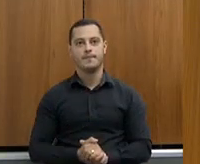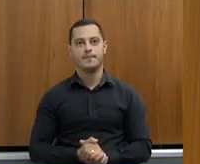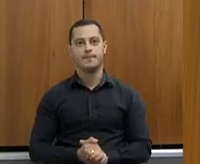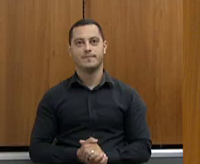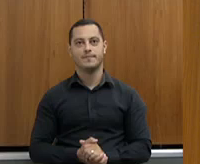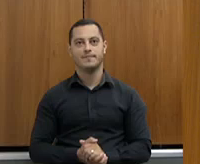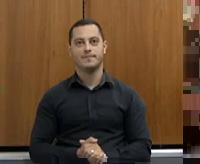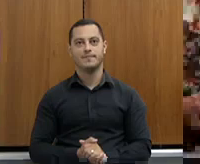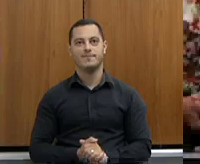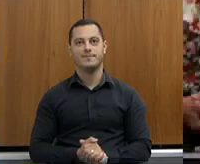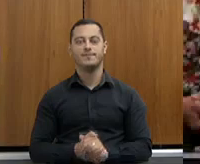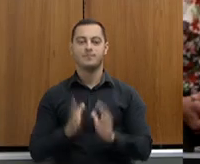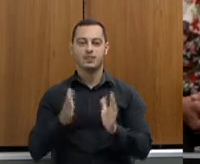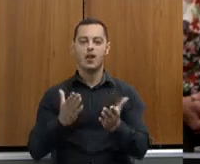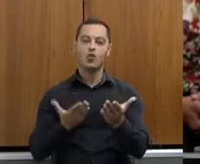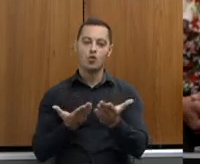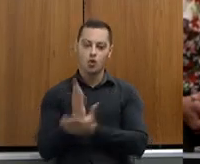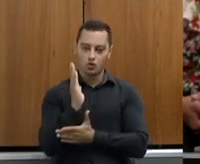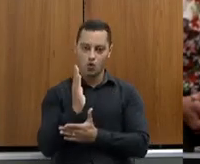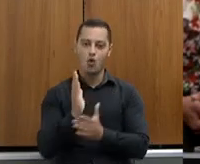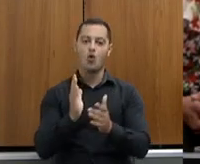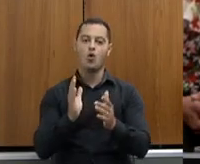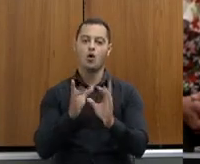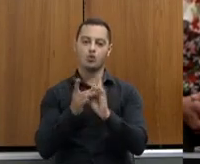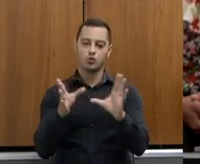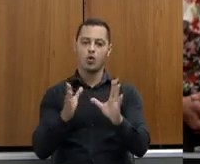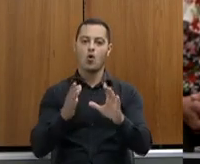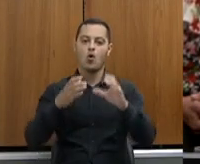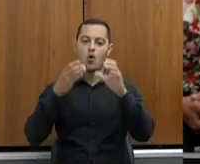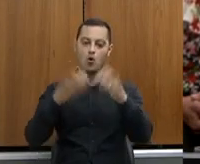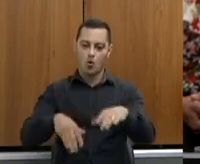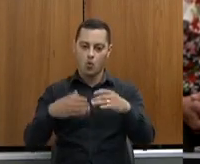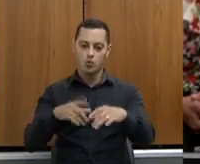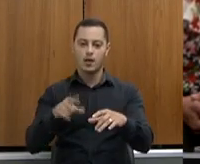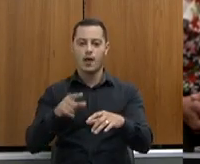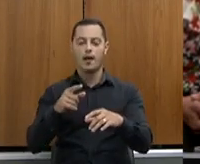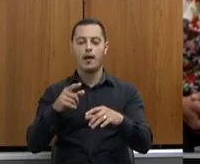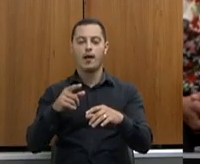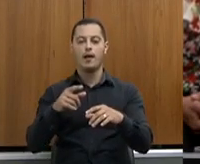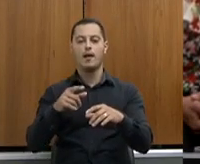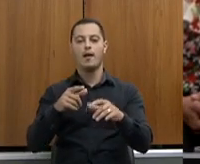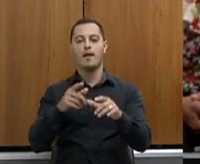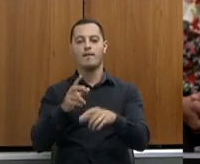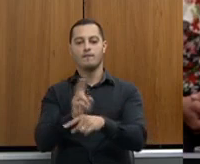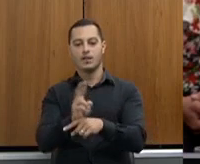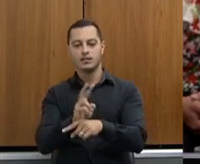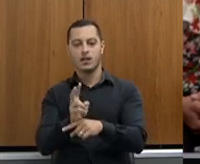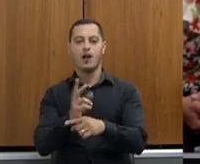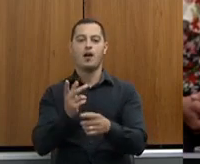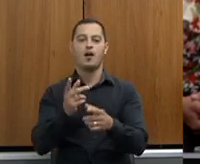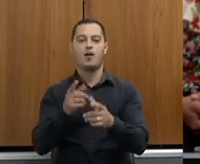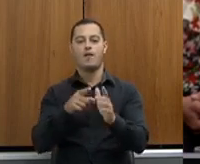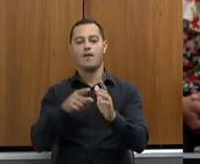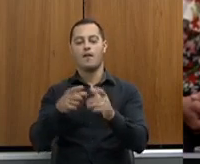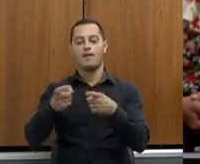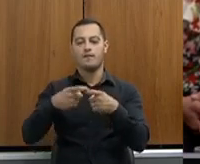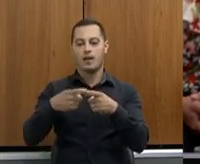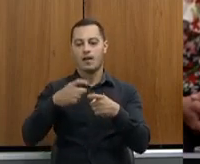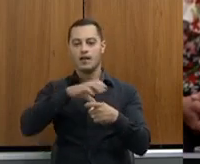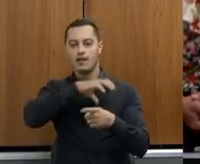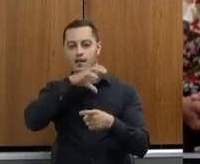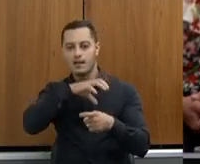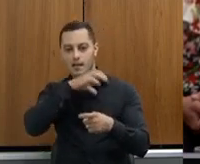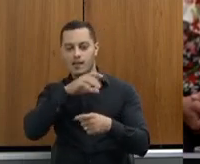Autorizar a realização do concurso, eu já disse, para fiscal agropecuário, médicos veterinários de agrogrão, fiscal assistente,